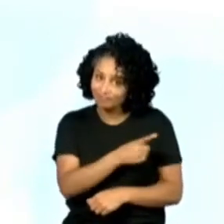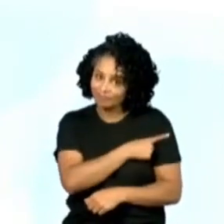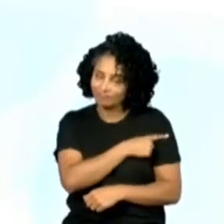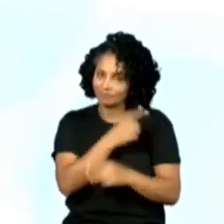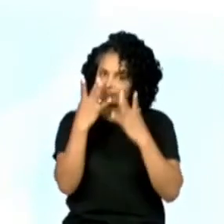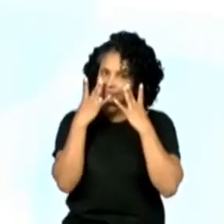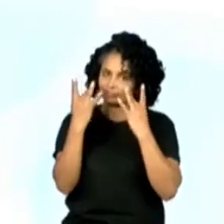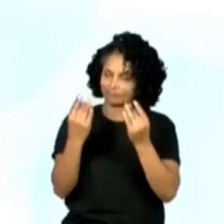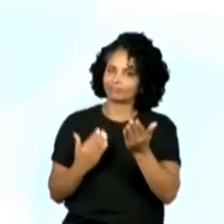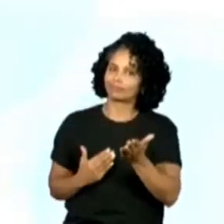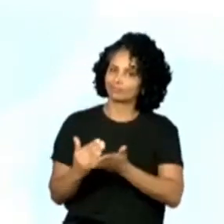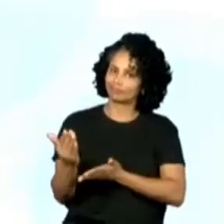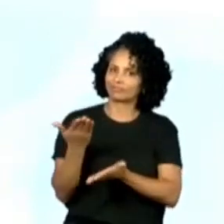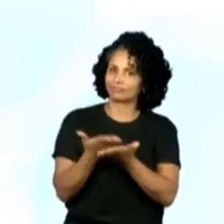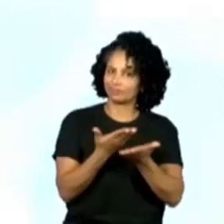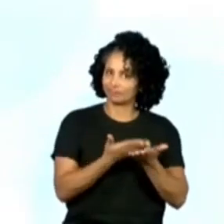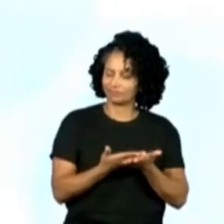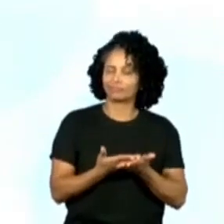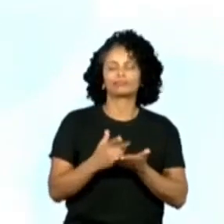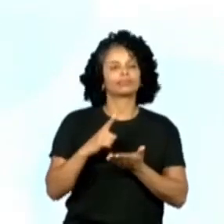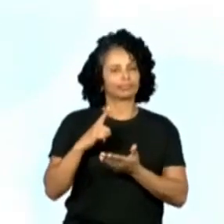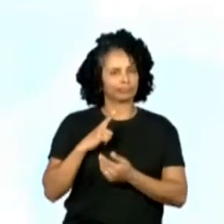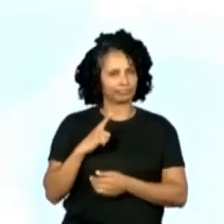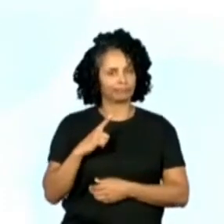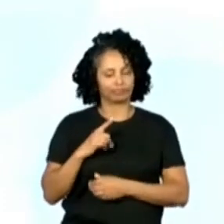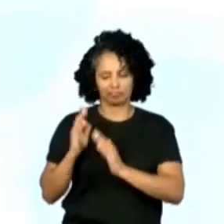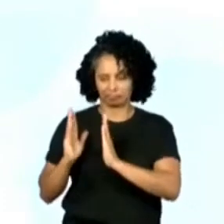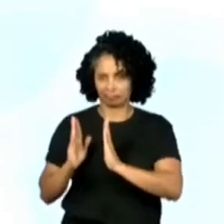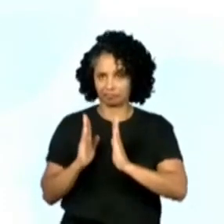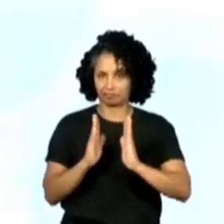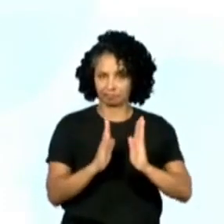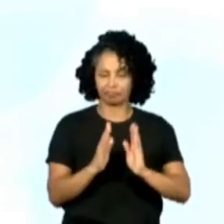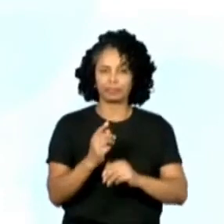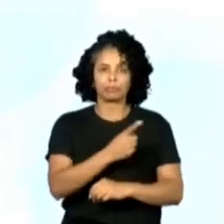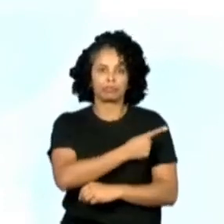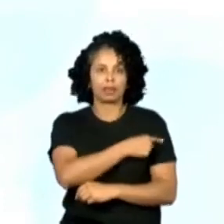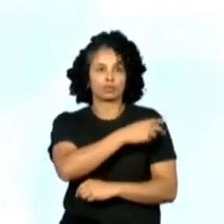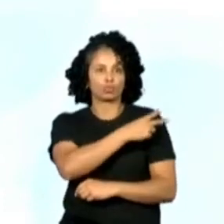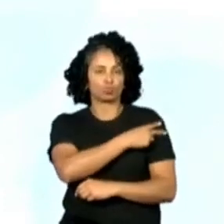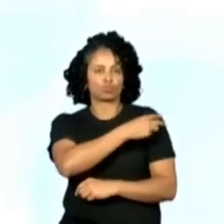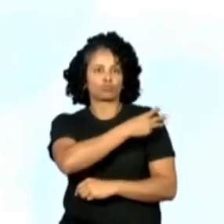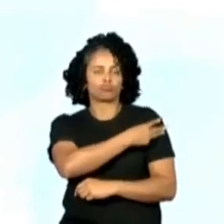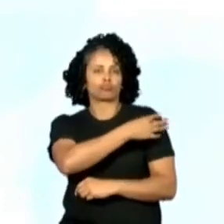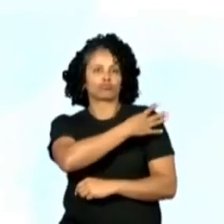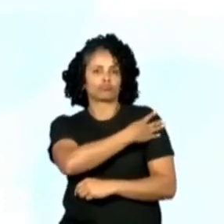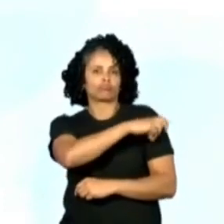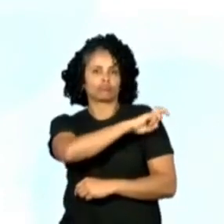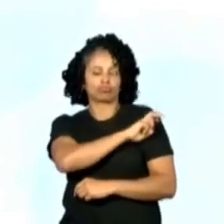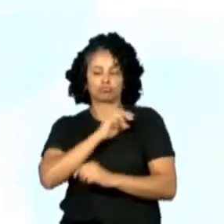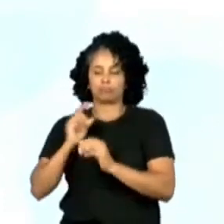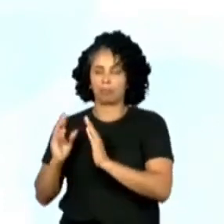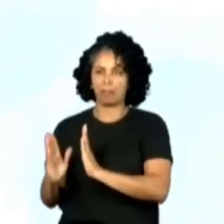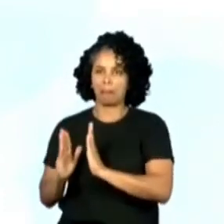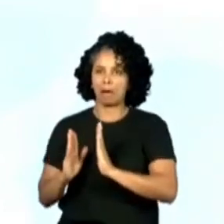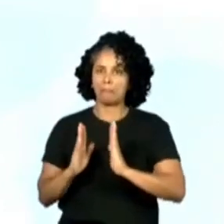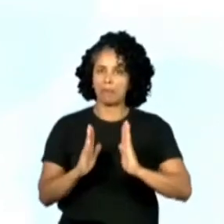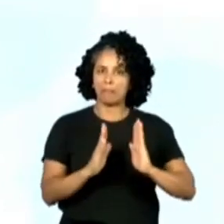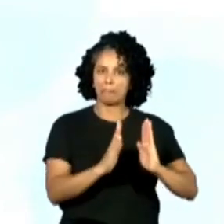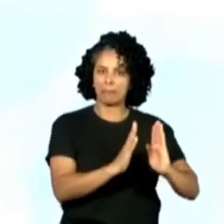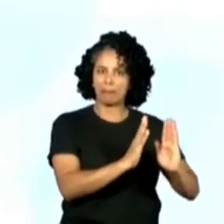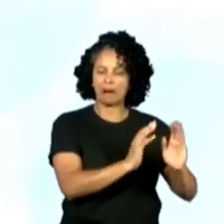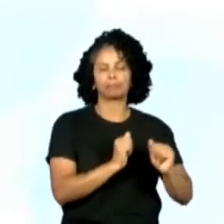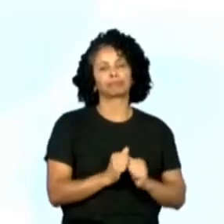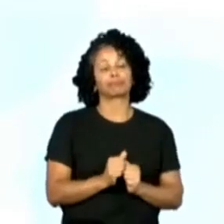que já começam as aulas. Uma emendada aí na outra, certo? E vai ser nas duas próximas semanas, né? Isso mesmo. Começa